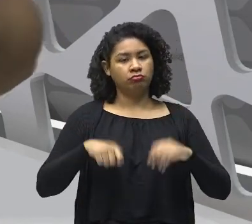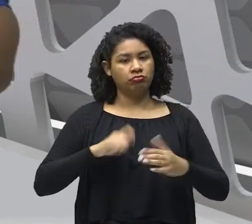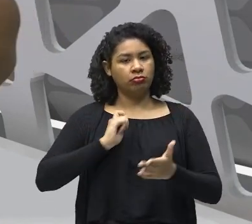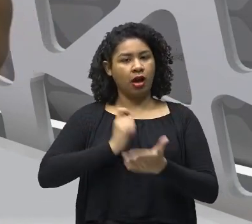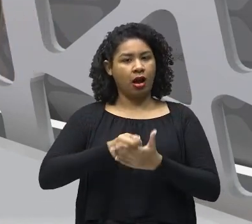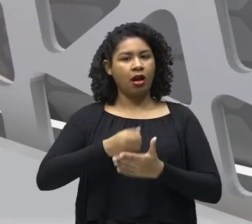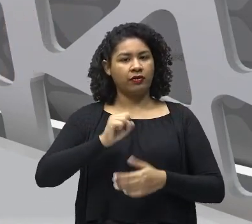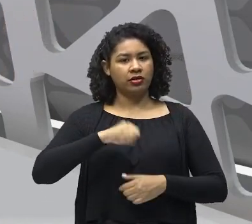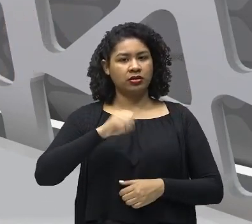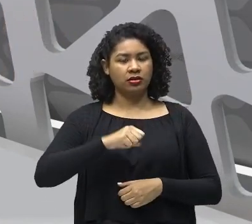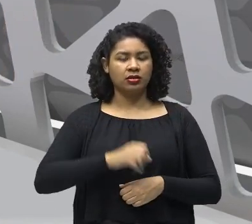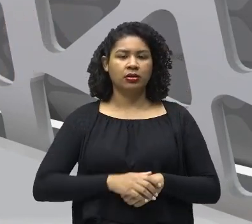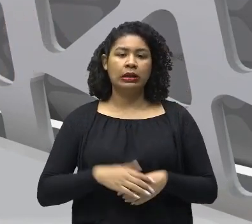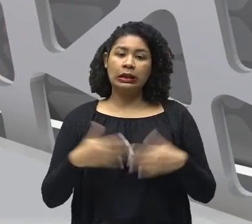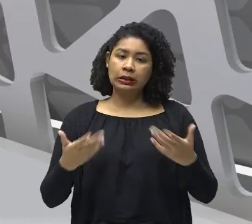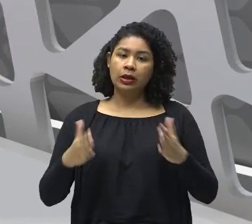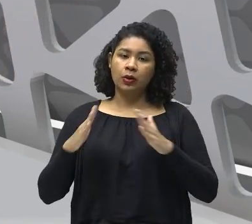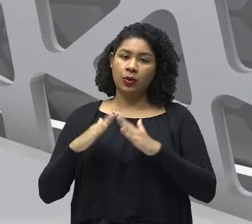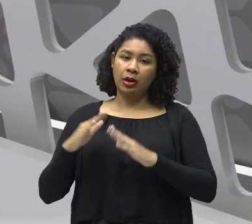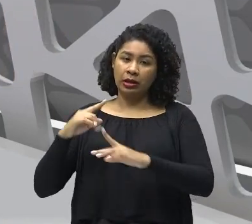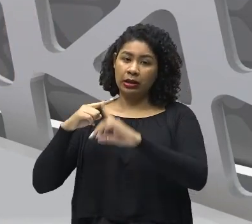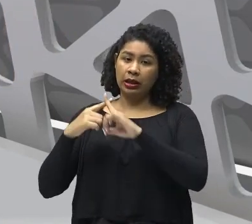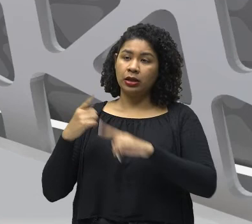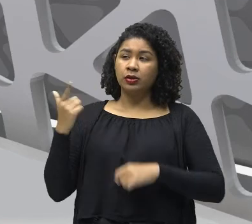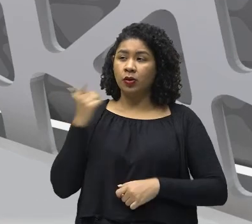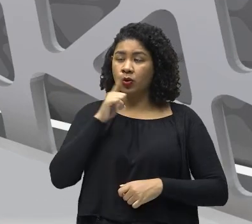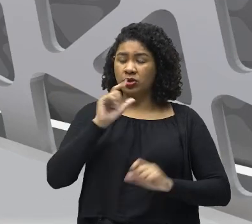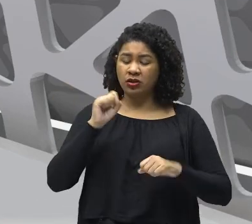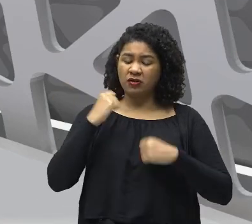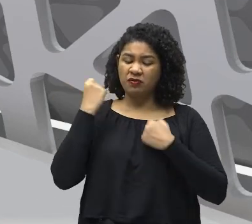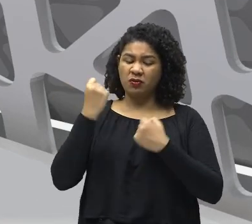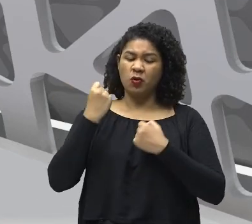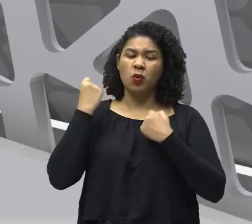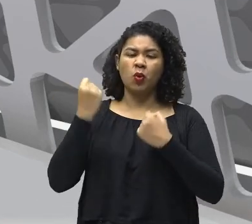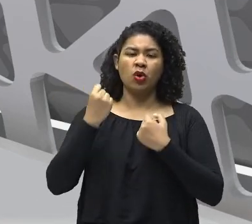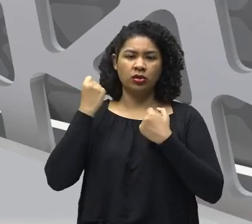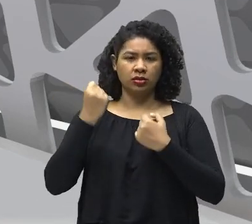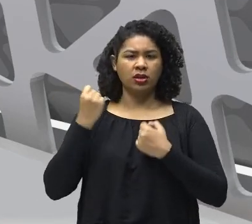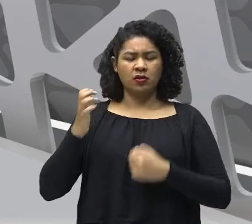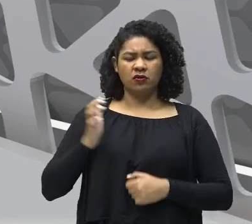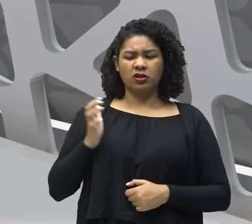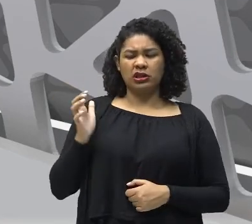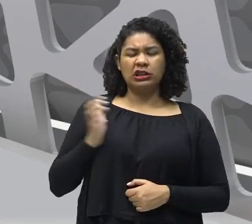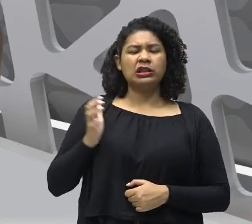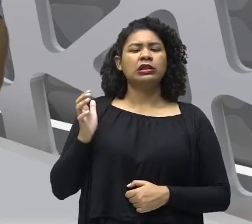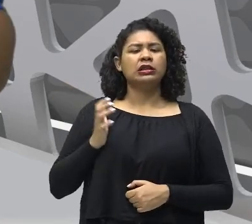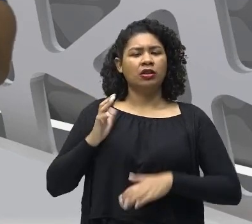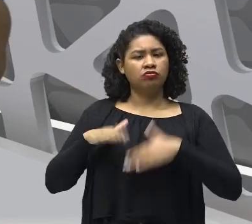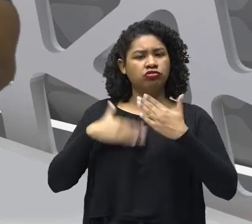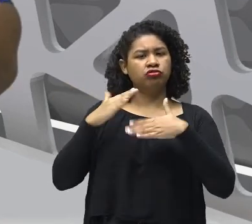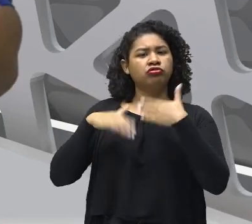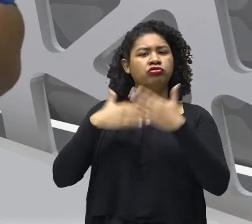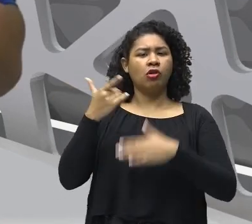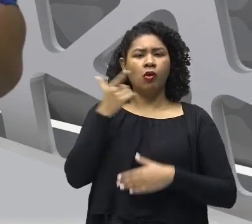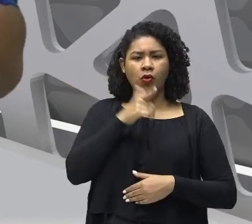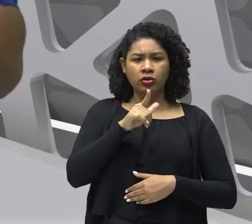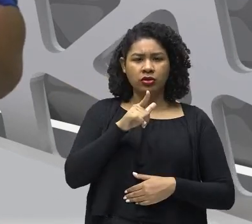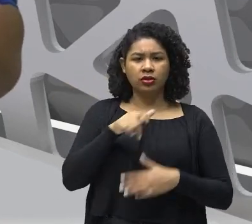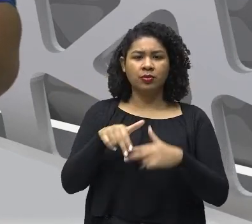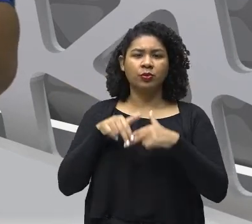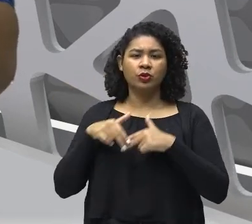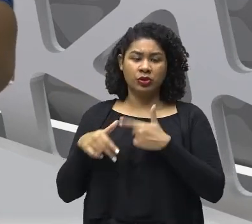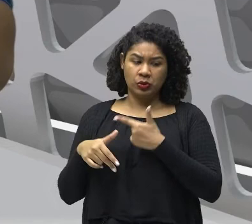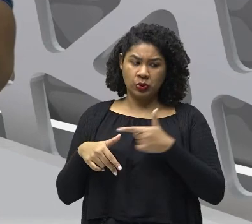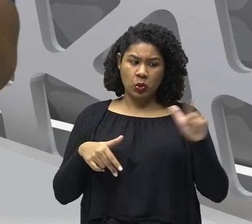Então A igreja Começou a ganhar Muita força Aqui dentro Começou A enriquecer Bastante E isso Incomodava Os outros